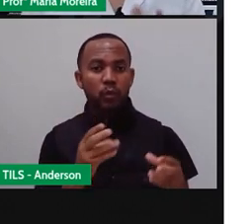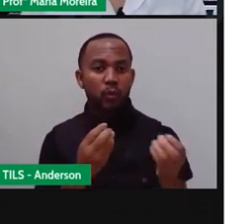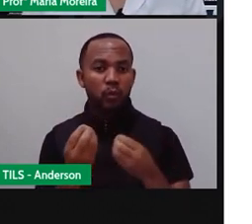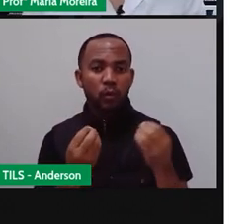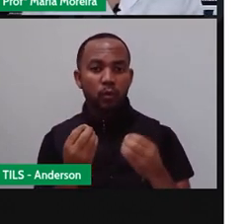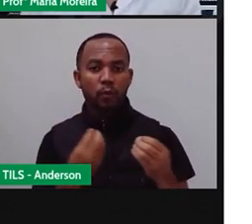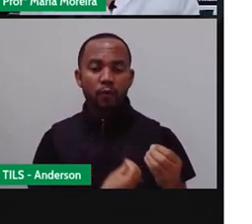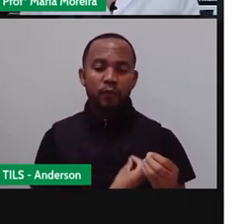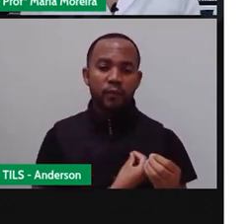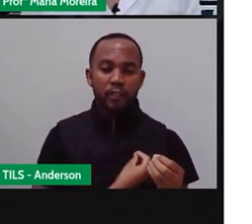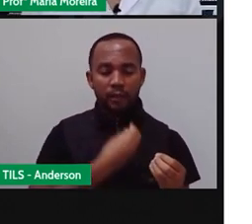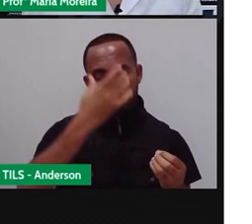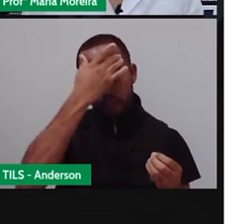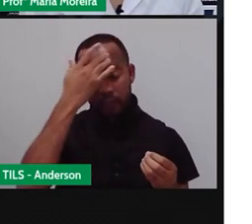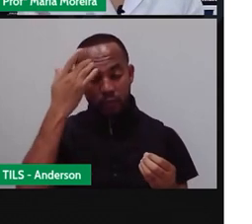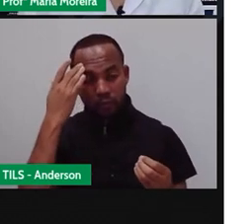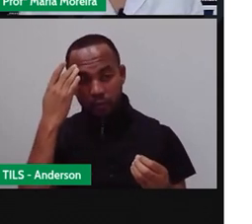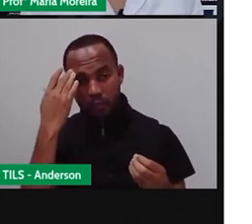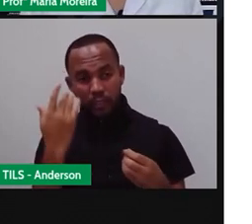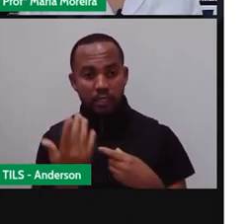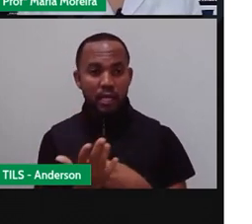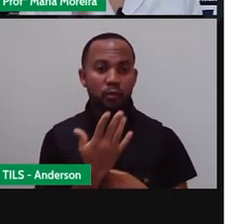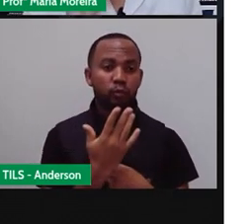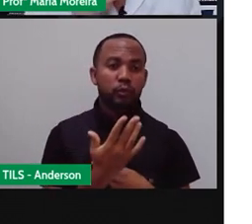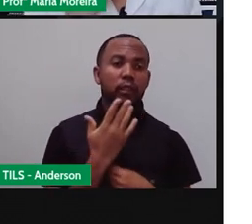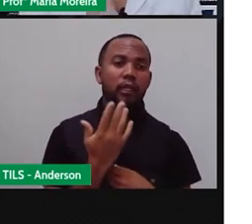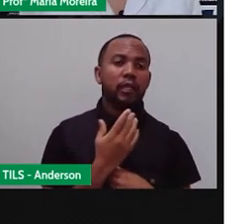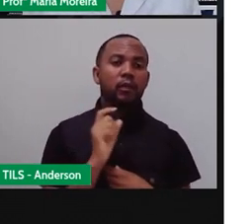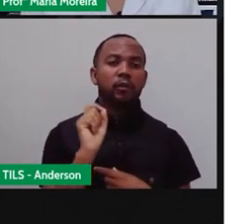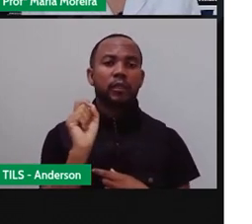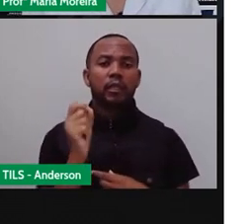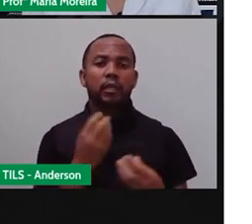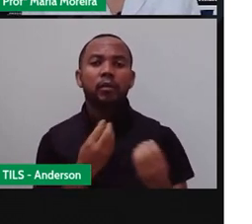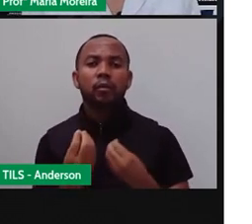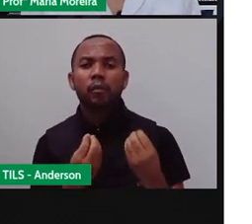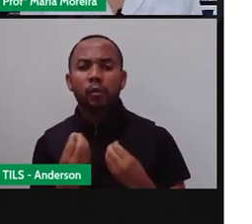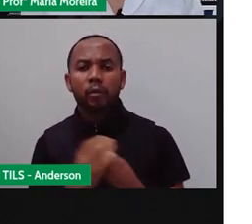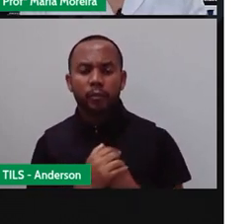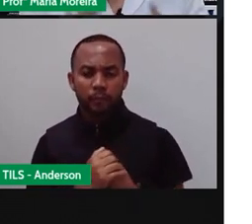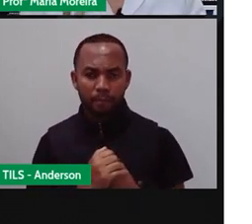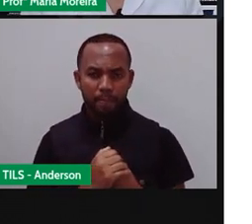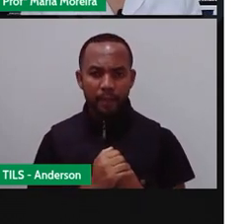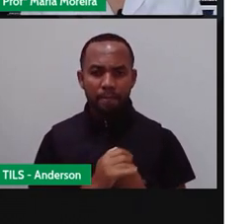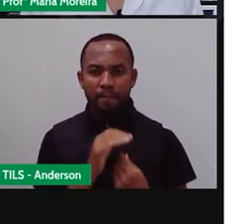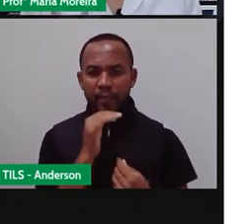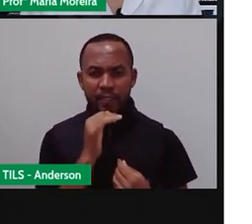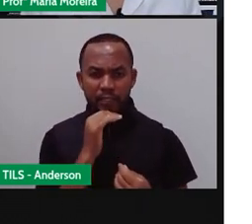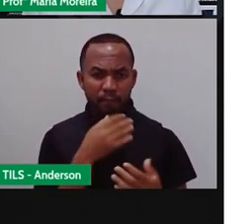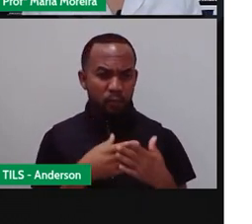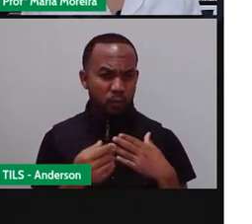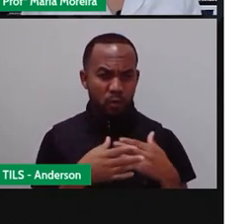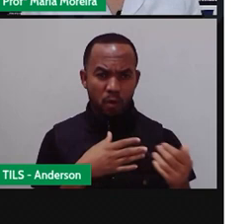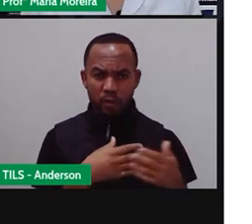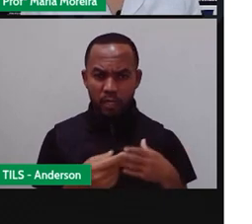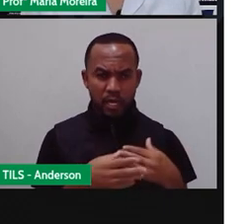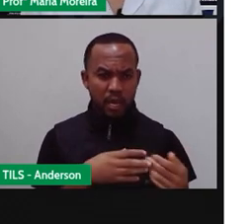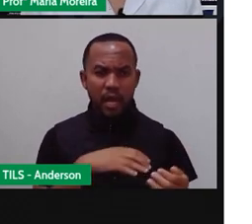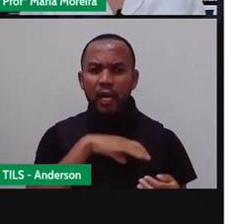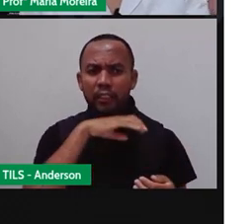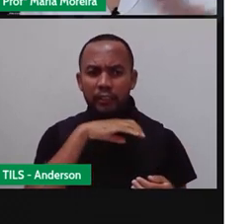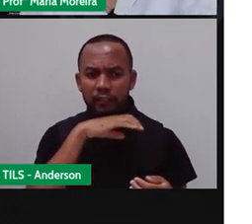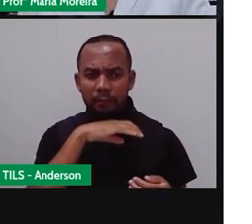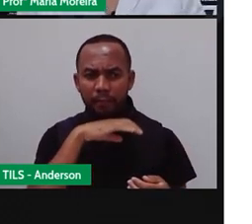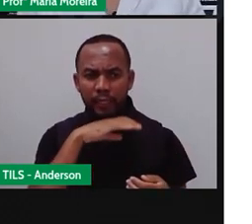Porque a Proc falou várias vezes sobre essa domesticação, mas vocês pararam pra pensar que não foi qualquer animal que foi domesticado?